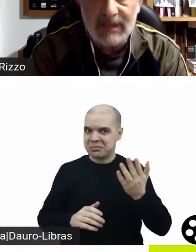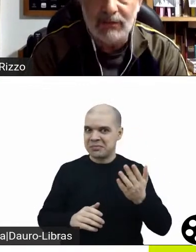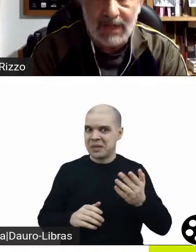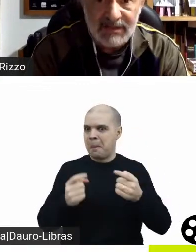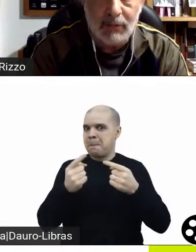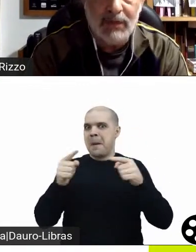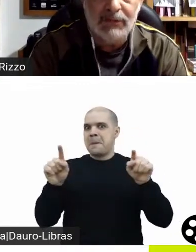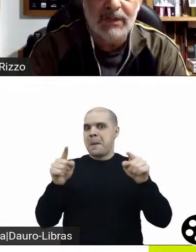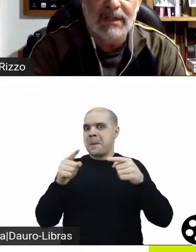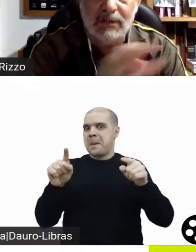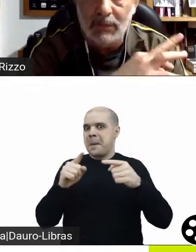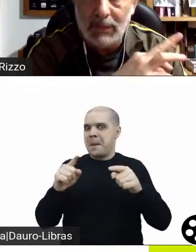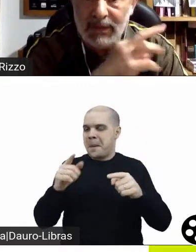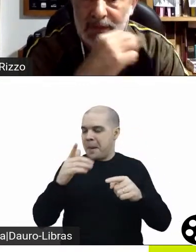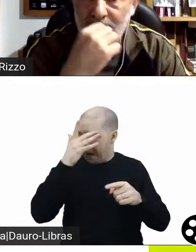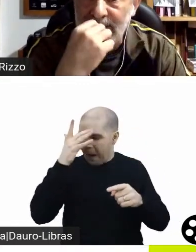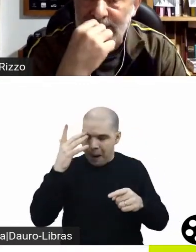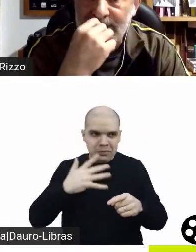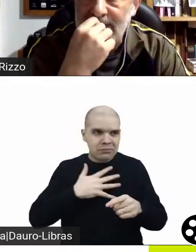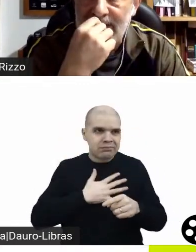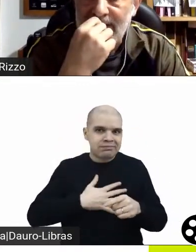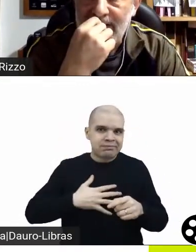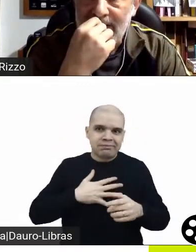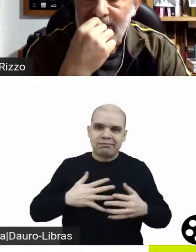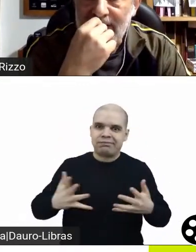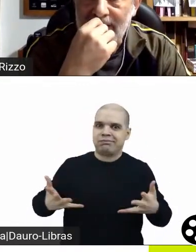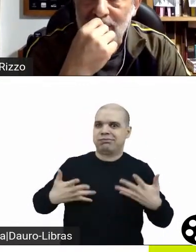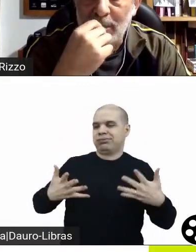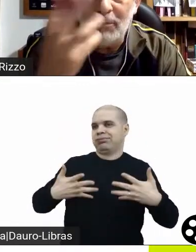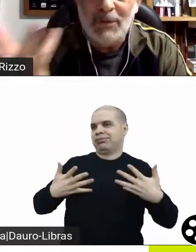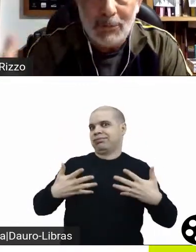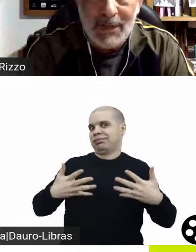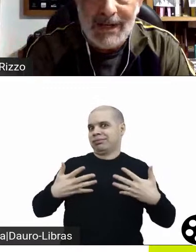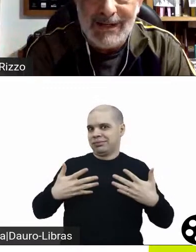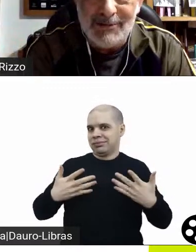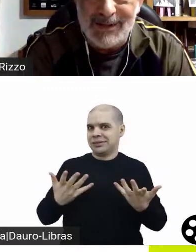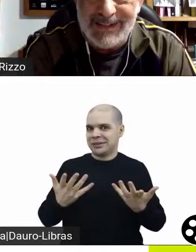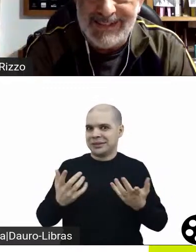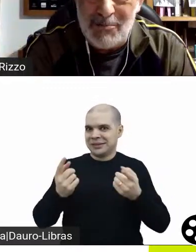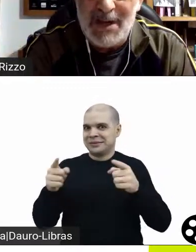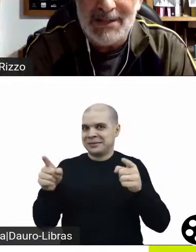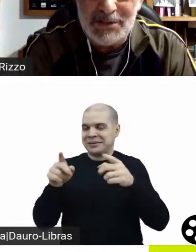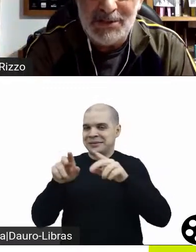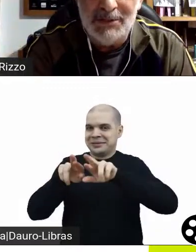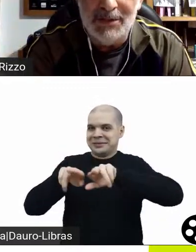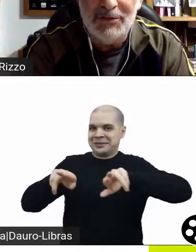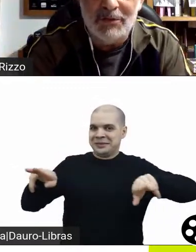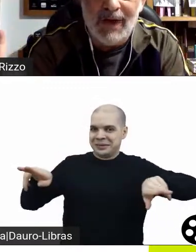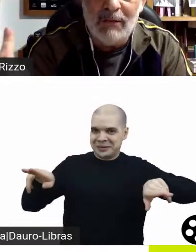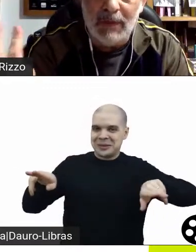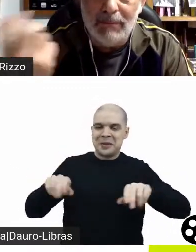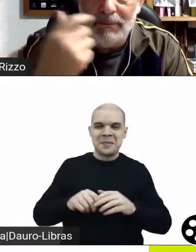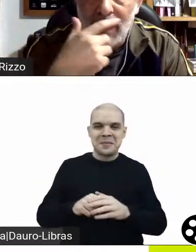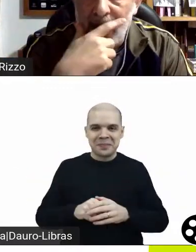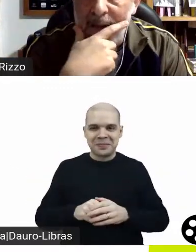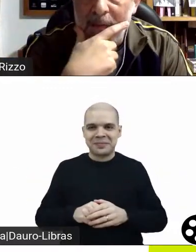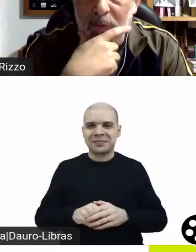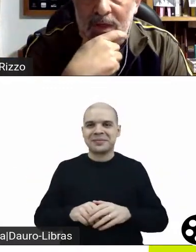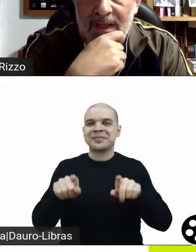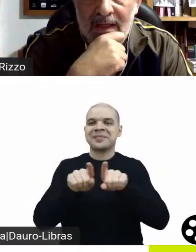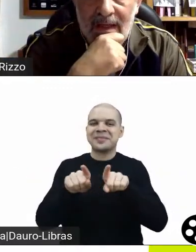final toca Fernando, Dancing Queen e Fernando, Mnumamia toca antes. E eu estou brincando aqui como é que a gente não mencionou ABBA,